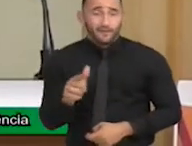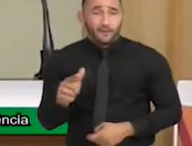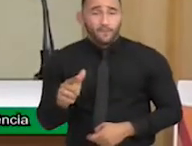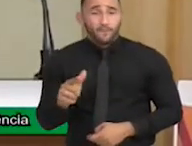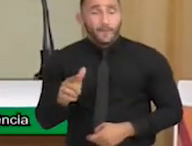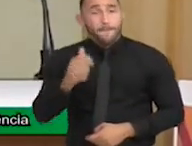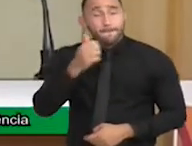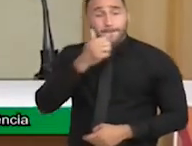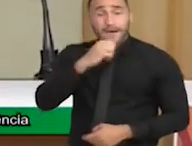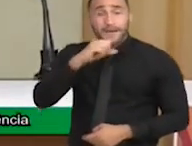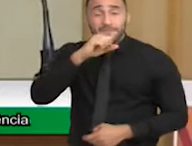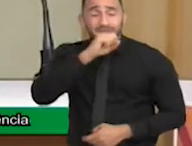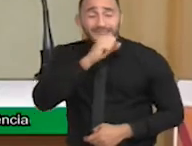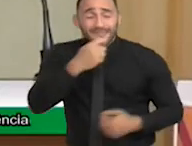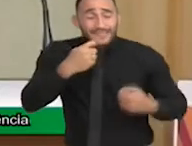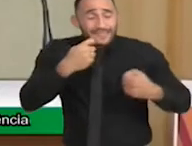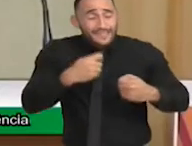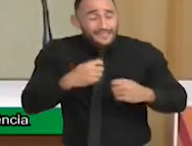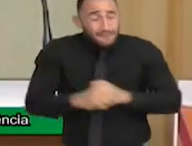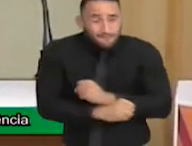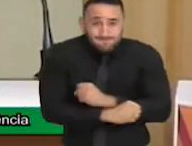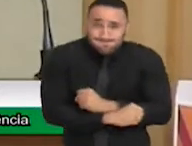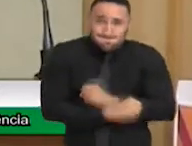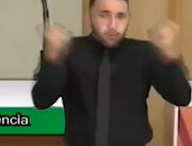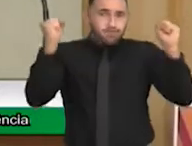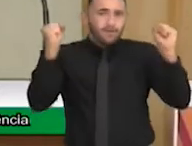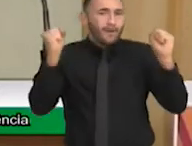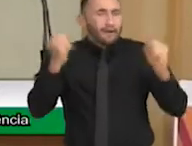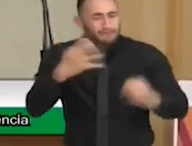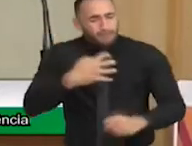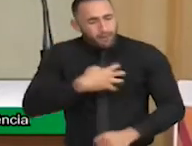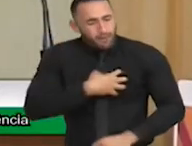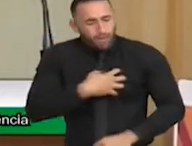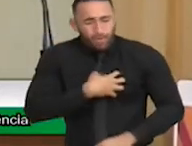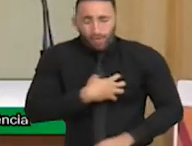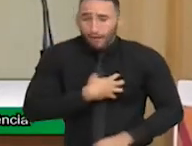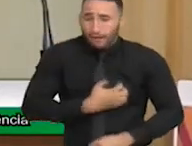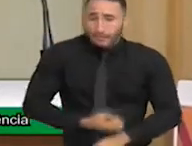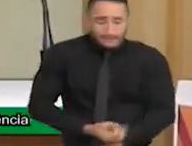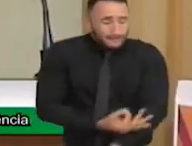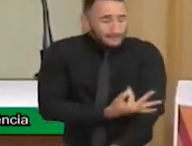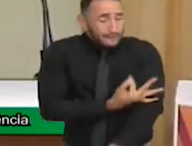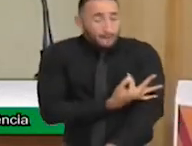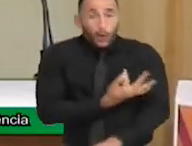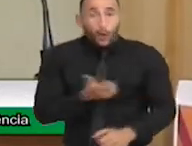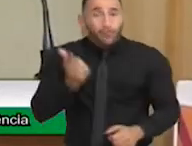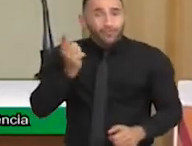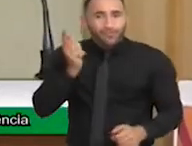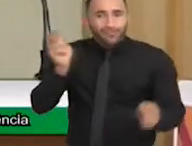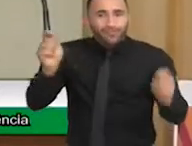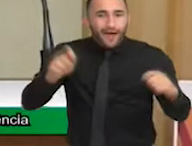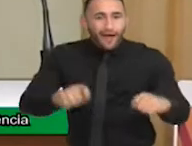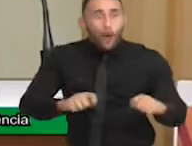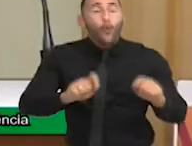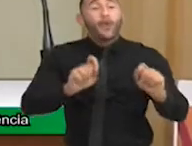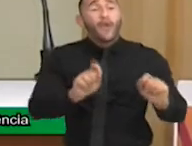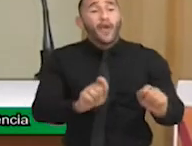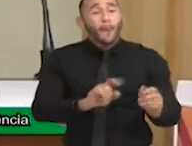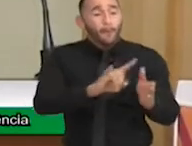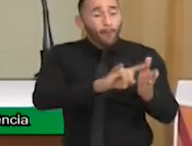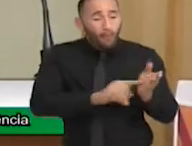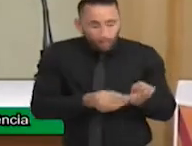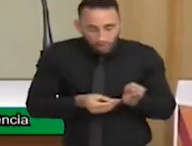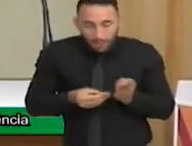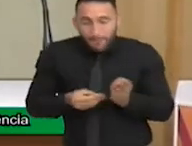esgotamento físico, mental e emocional para conseguir um encaminhamento. E lá no final ela vai perceber que, embora